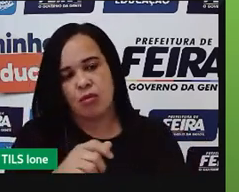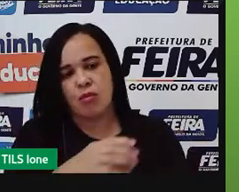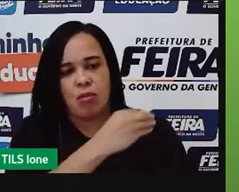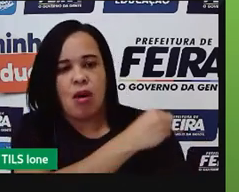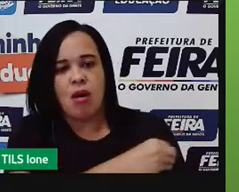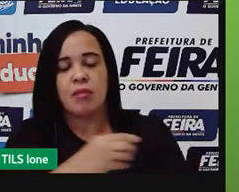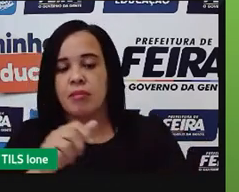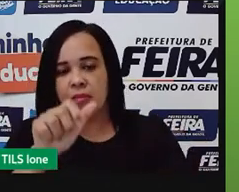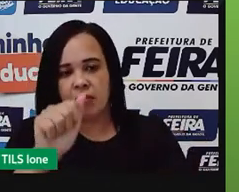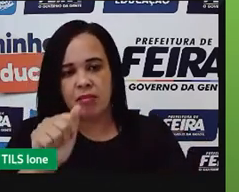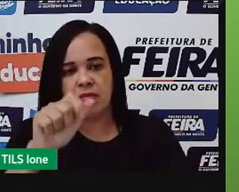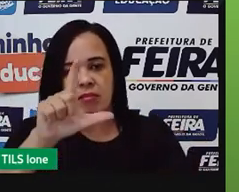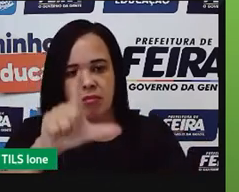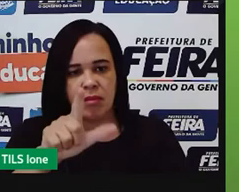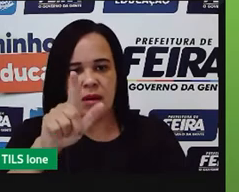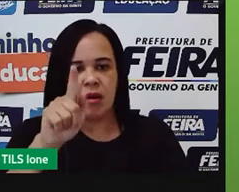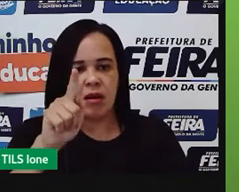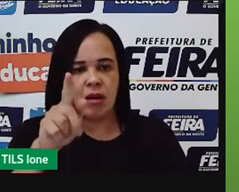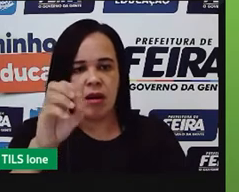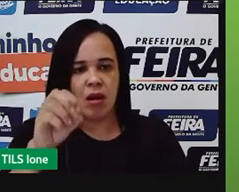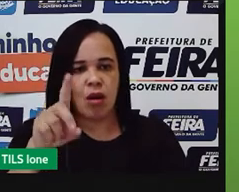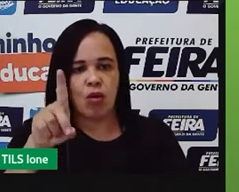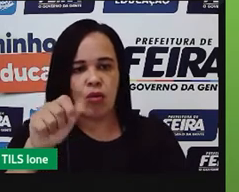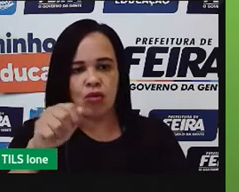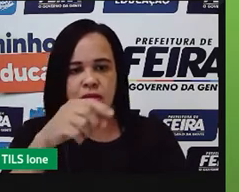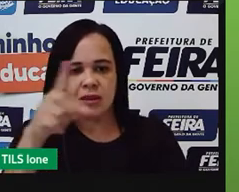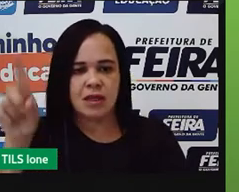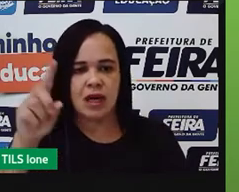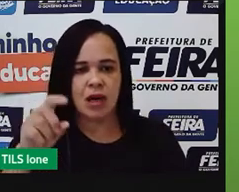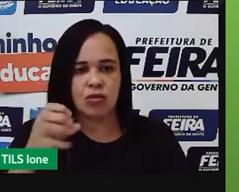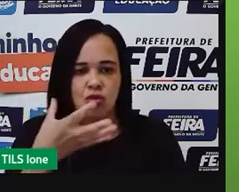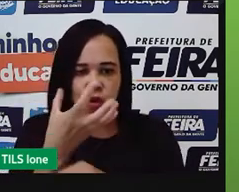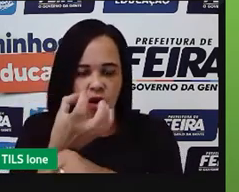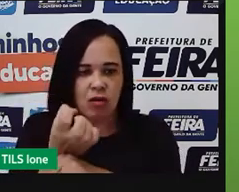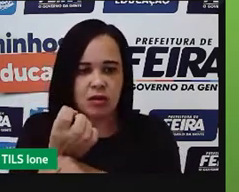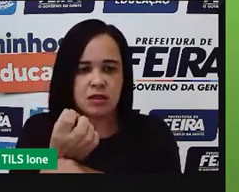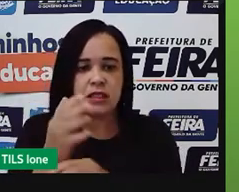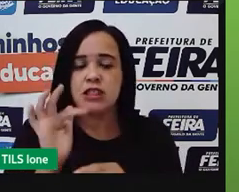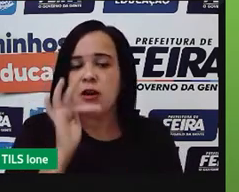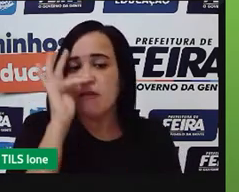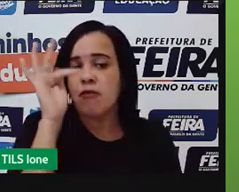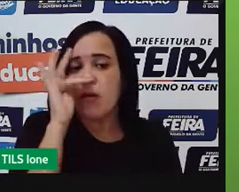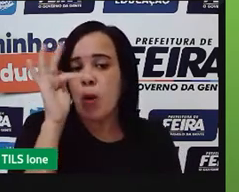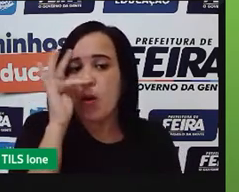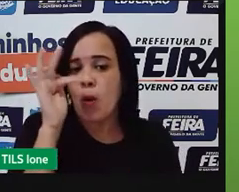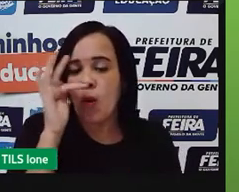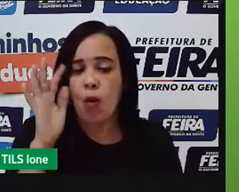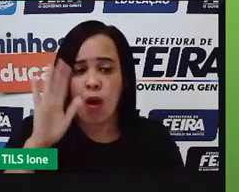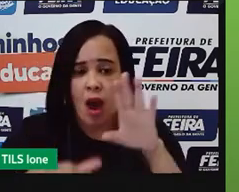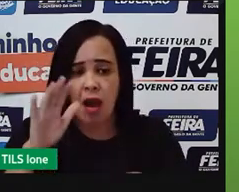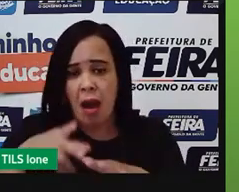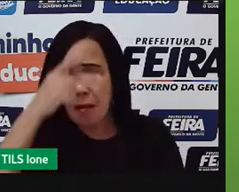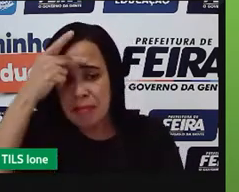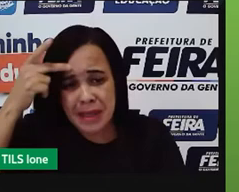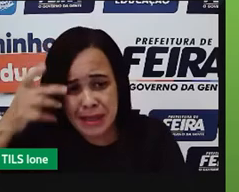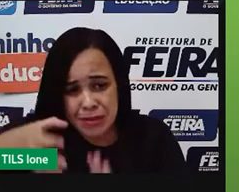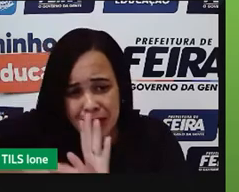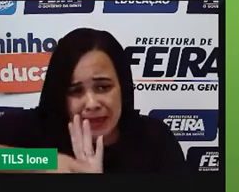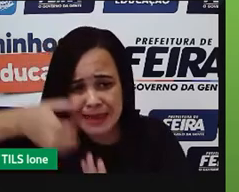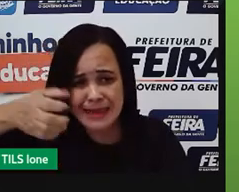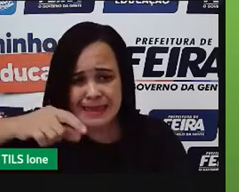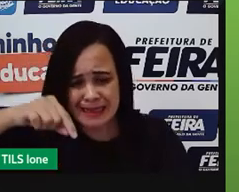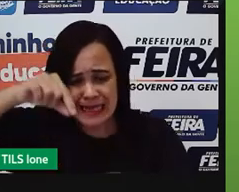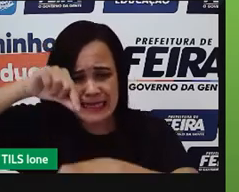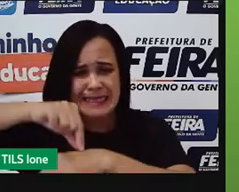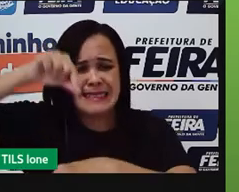tirar a florzinha, né, que o algodão é a florzinha dele, ele se espeta, acaba prejudicando o algodão porque suja de